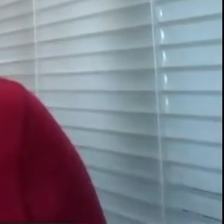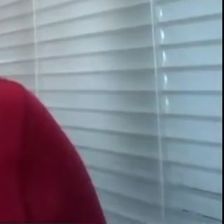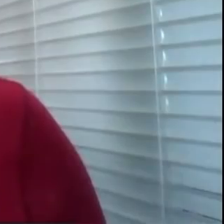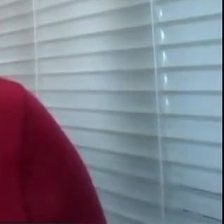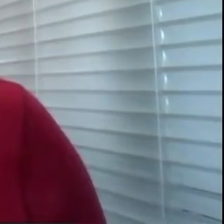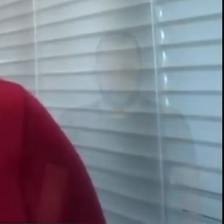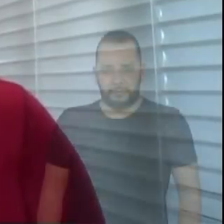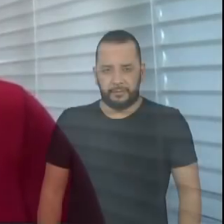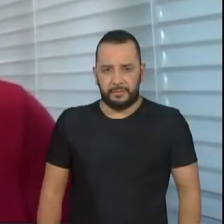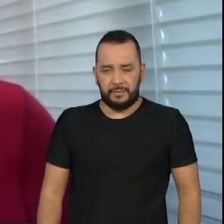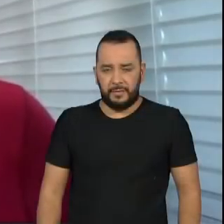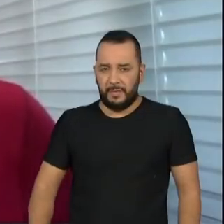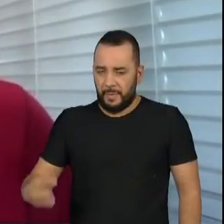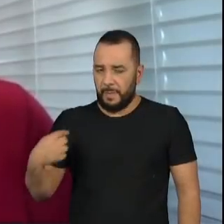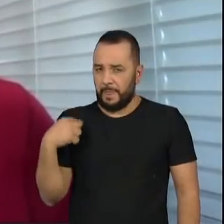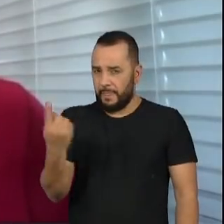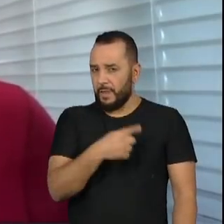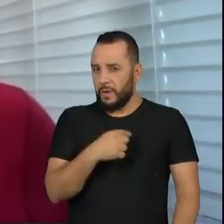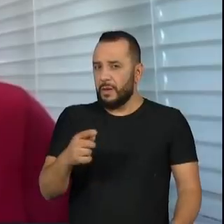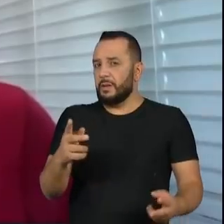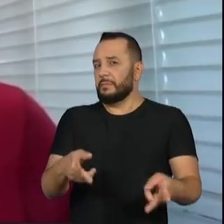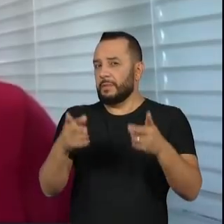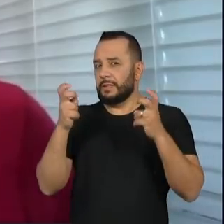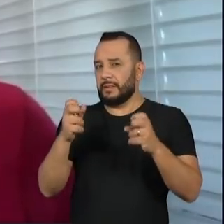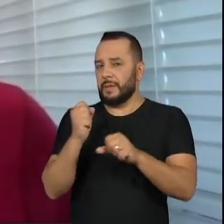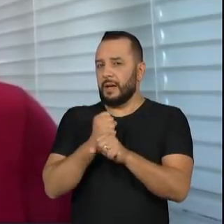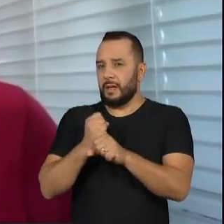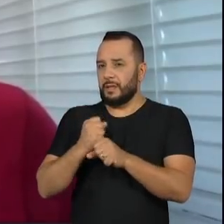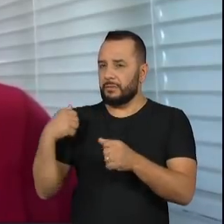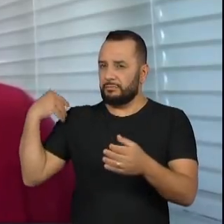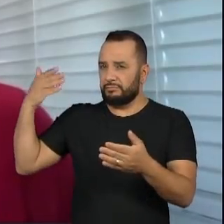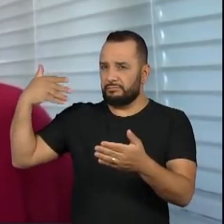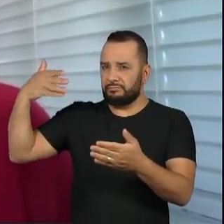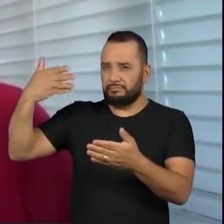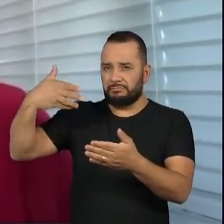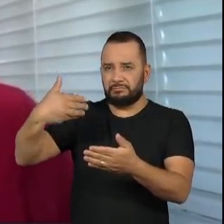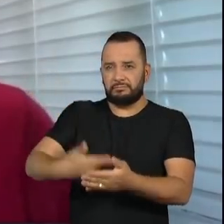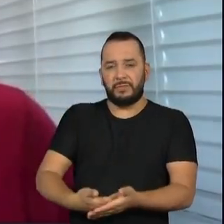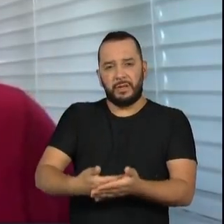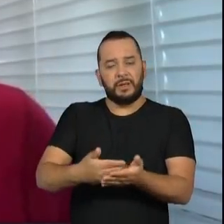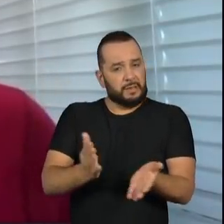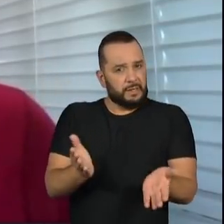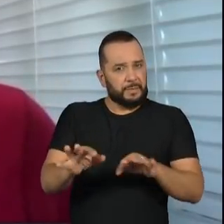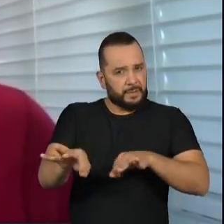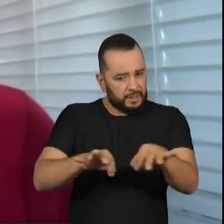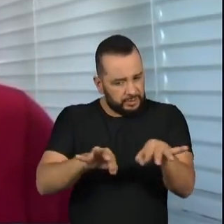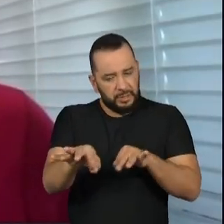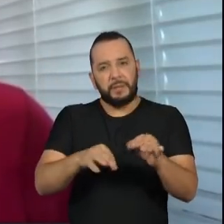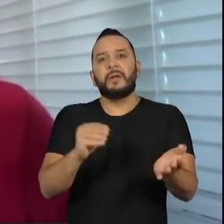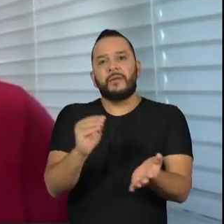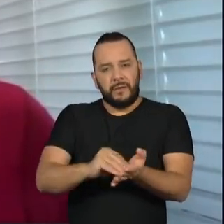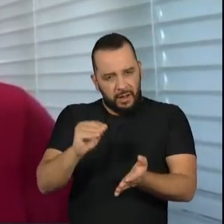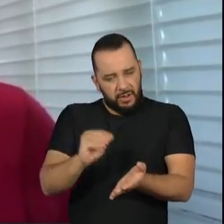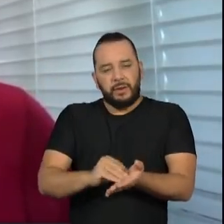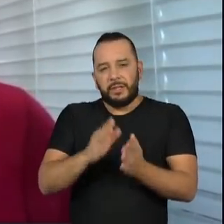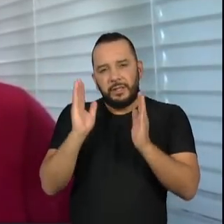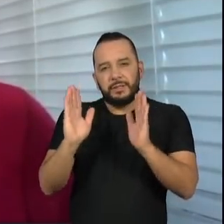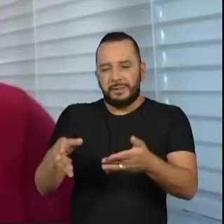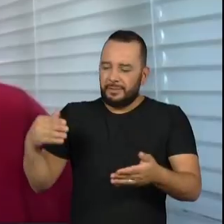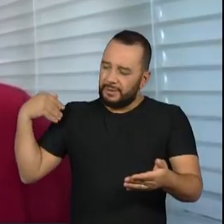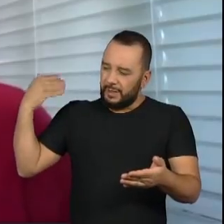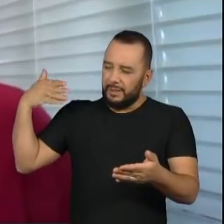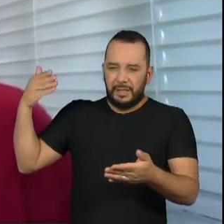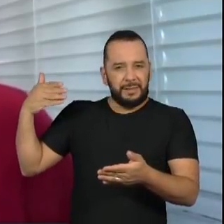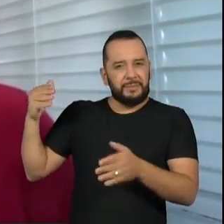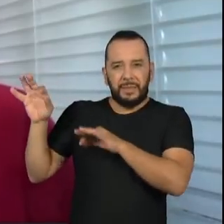O que nós verificamos ao longo dos últimos anos é uma falta de planejamento que já é crônica. E isso foi